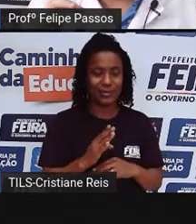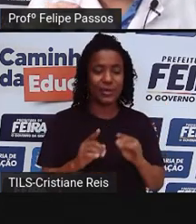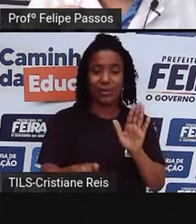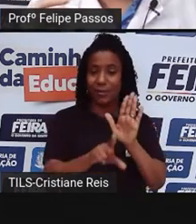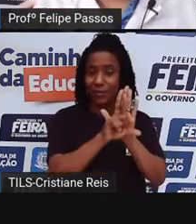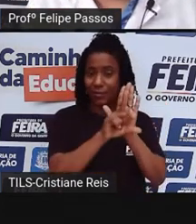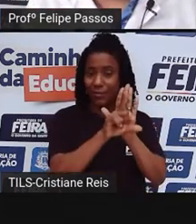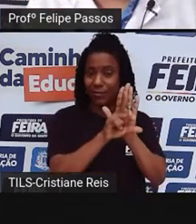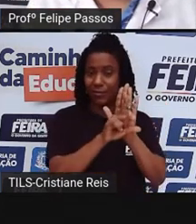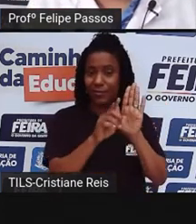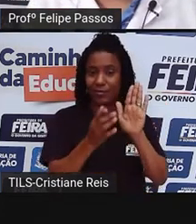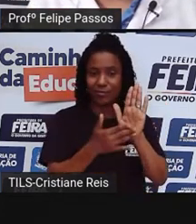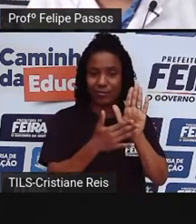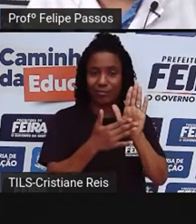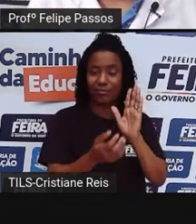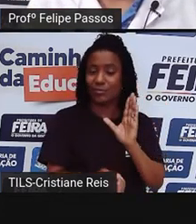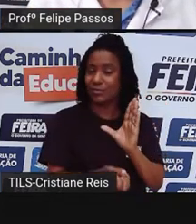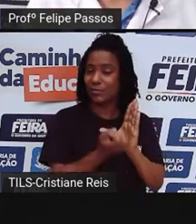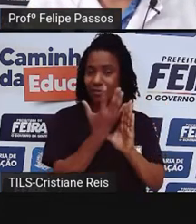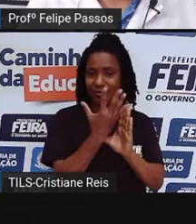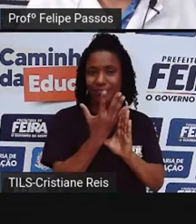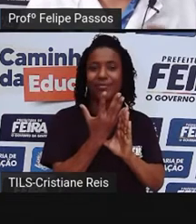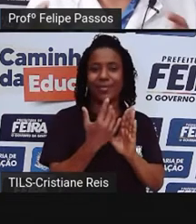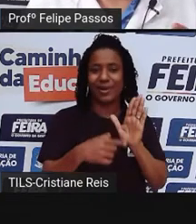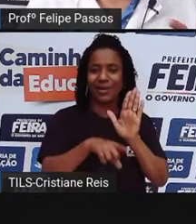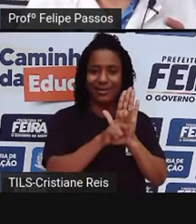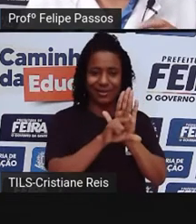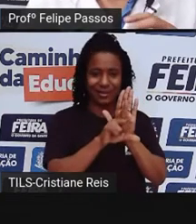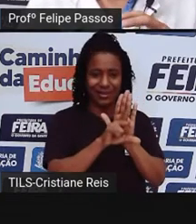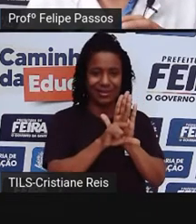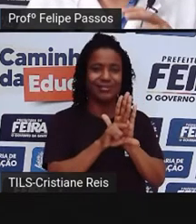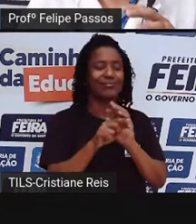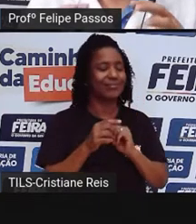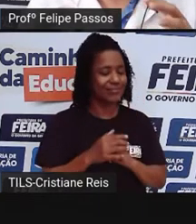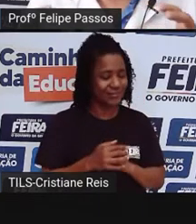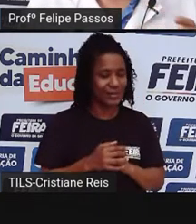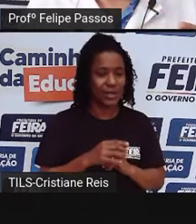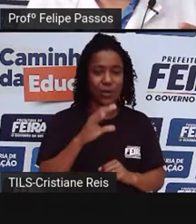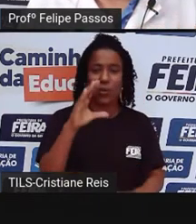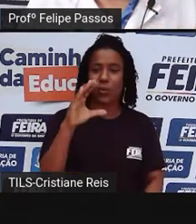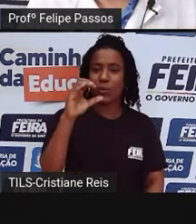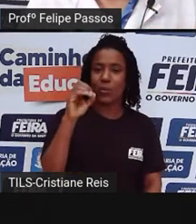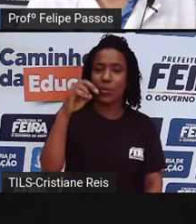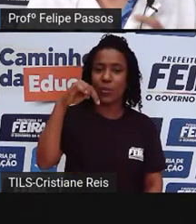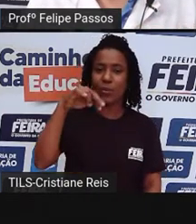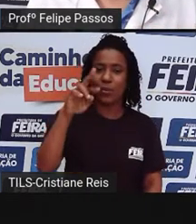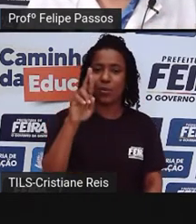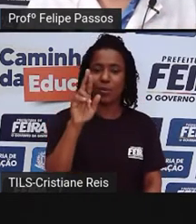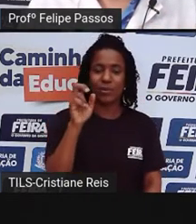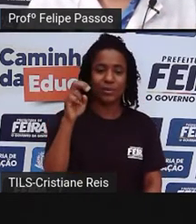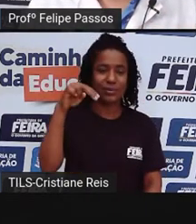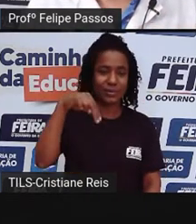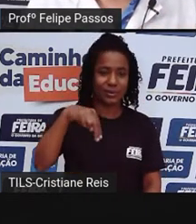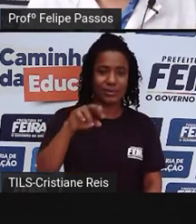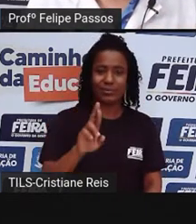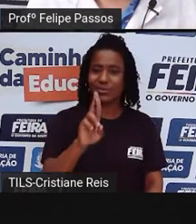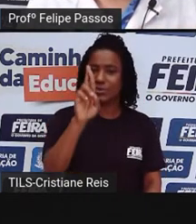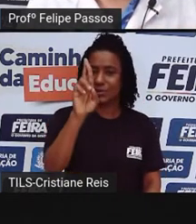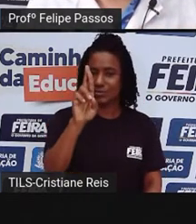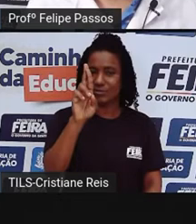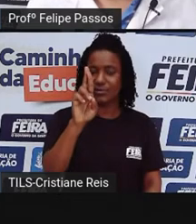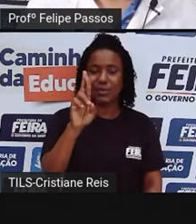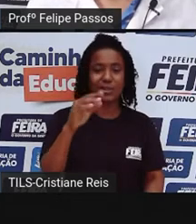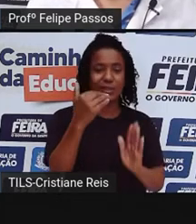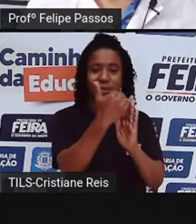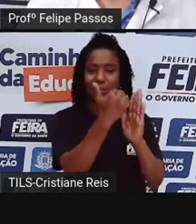estuda as leis, né? Então é o CONTRAN que ele vai estar responsável ali, por exemplo, pelo Código de